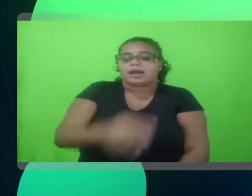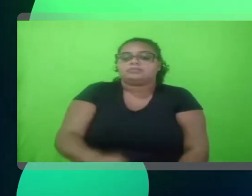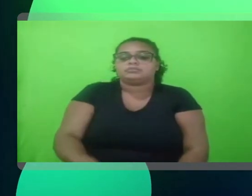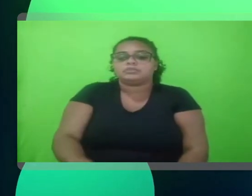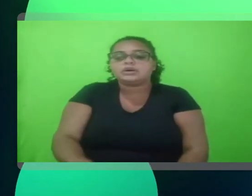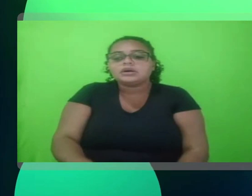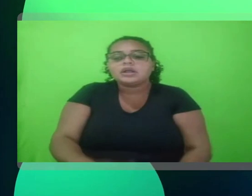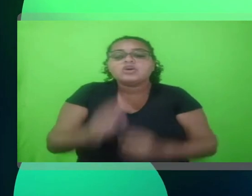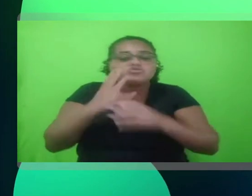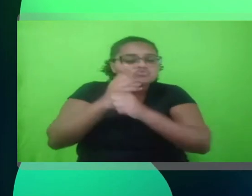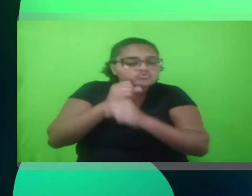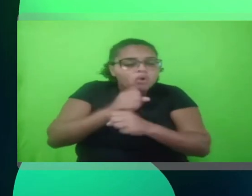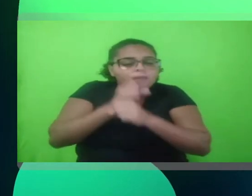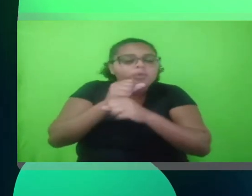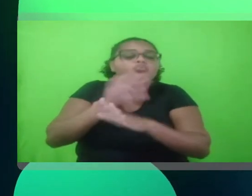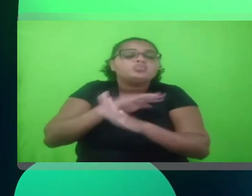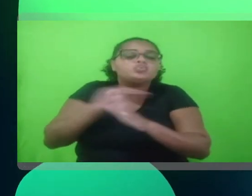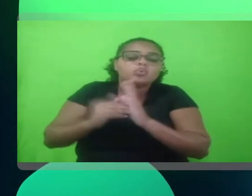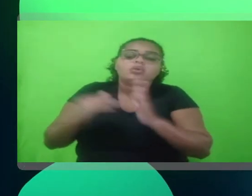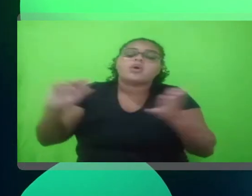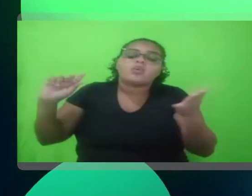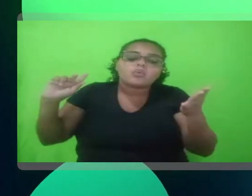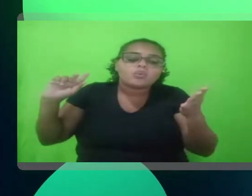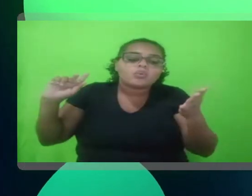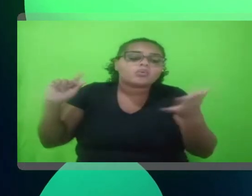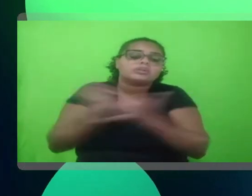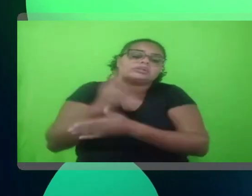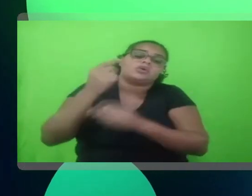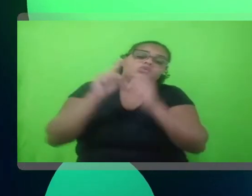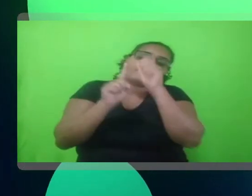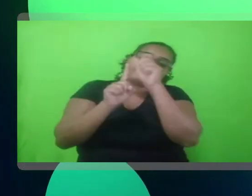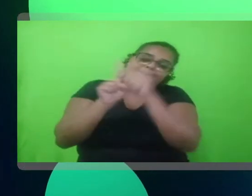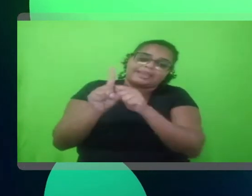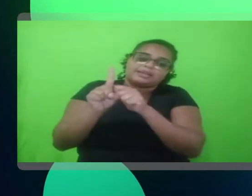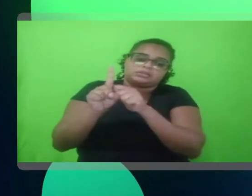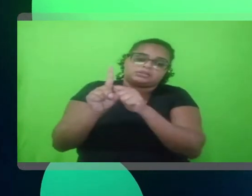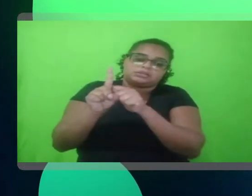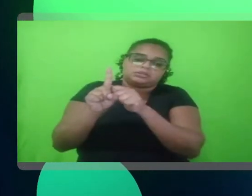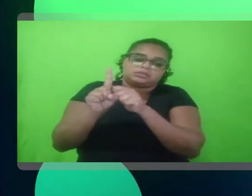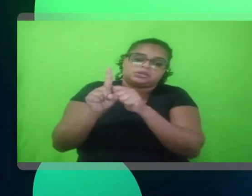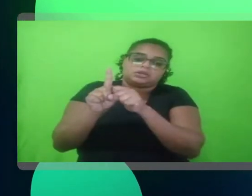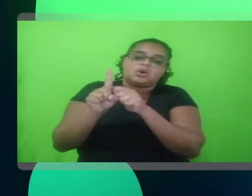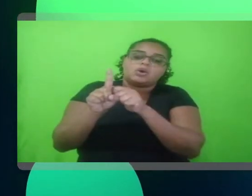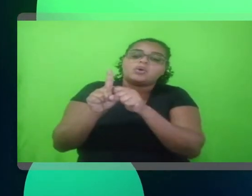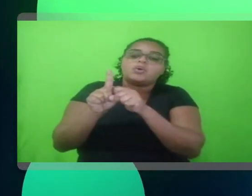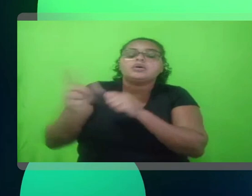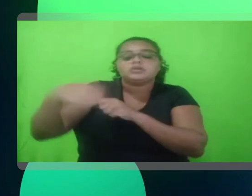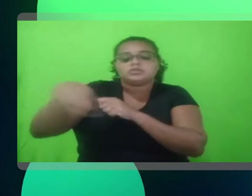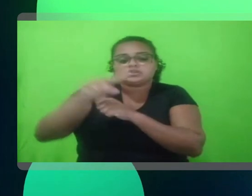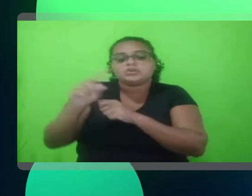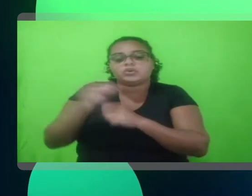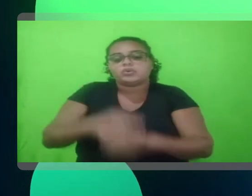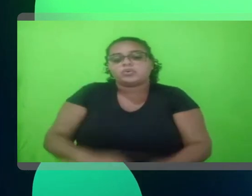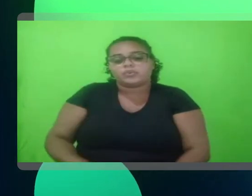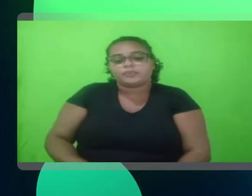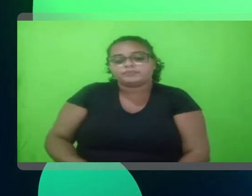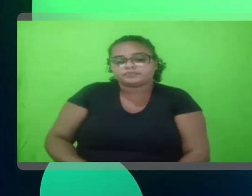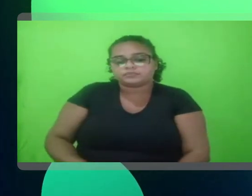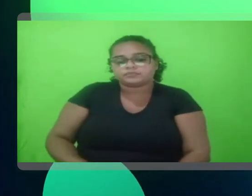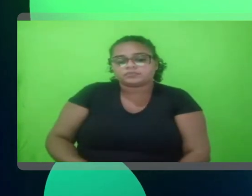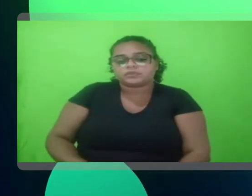aqui o somatório de tudo o ocorreu no Mestal, beleza, o Excel serve para isso e ele atende super bem.